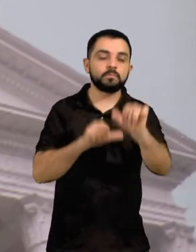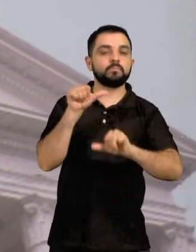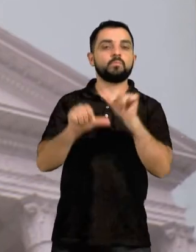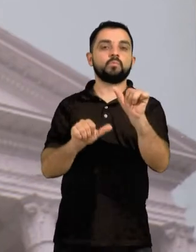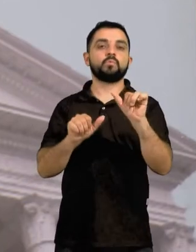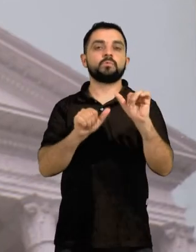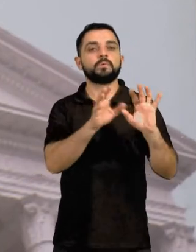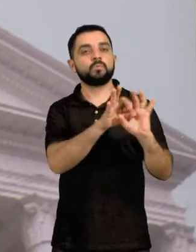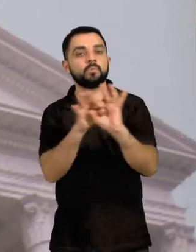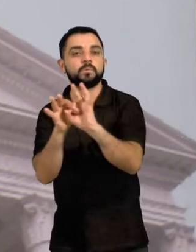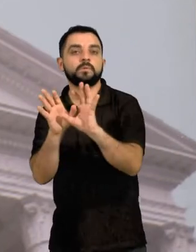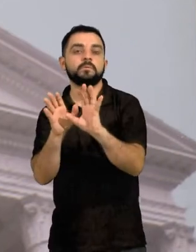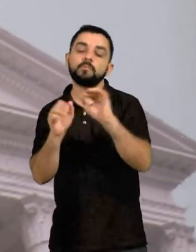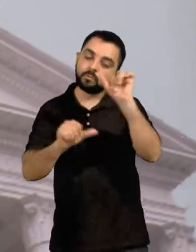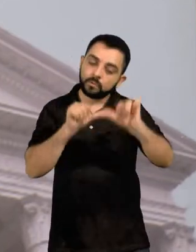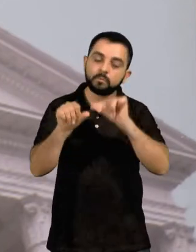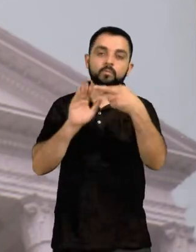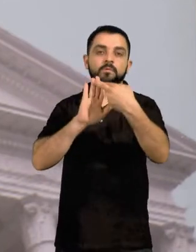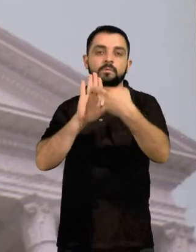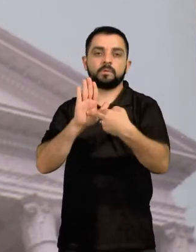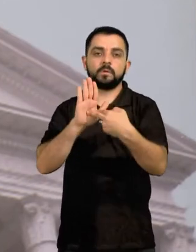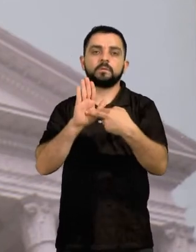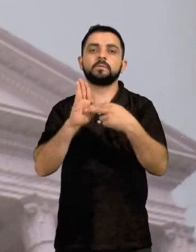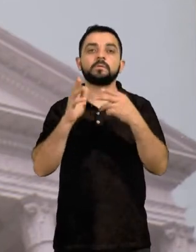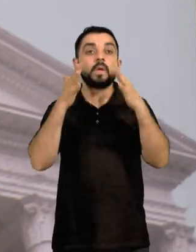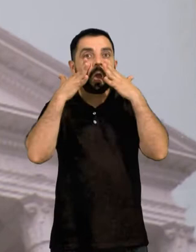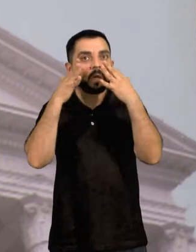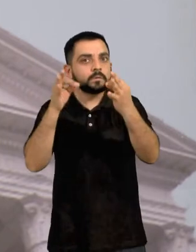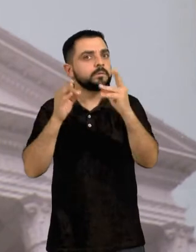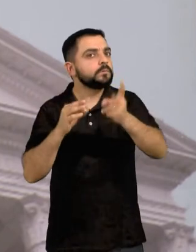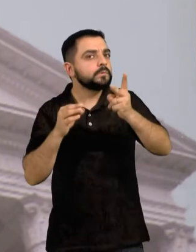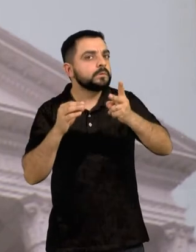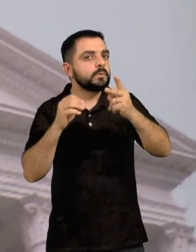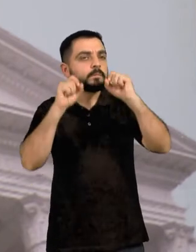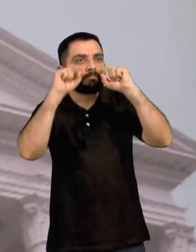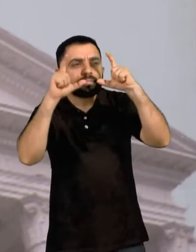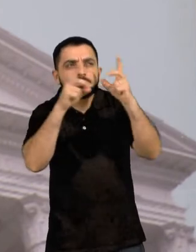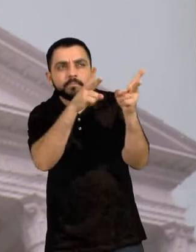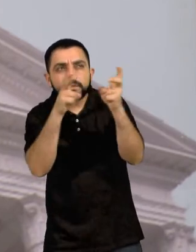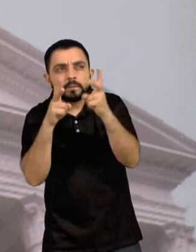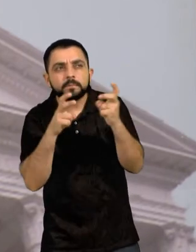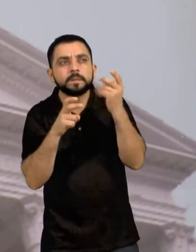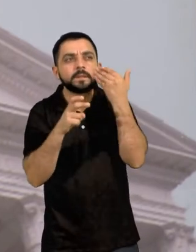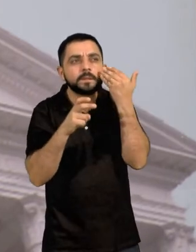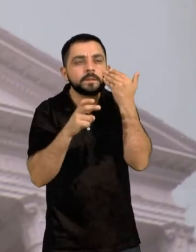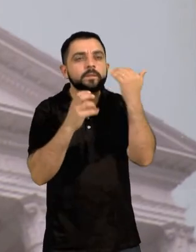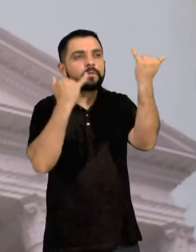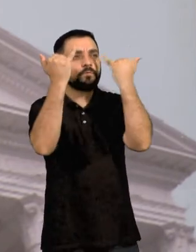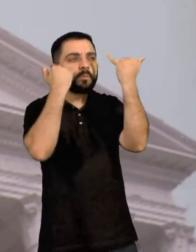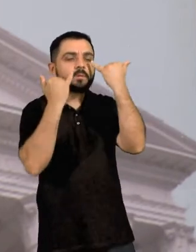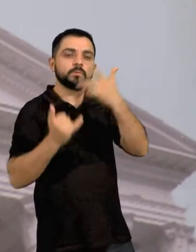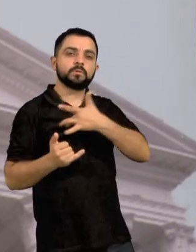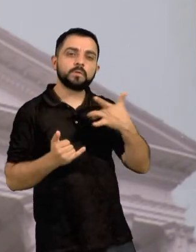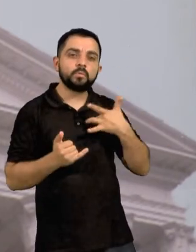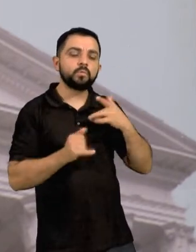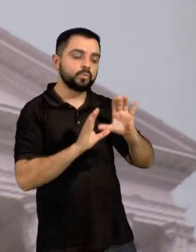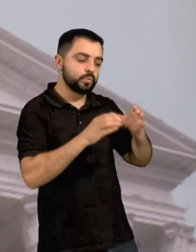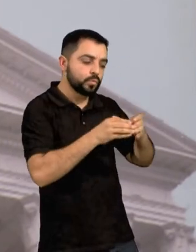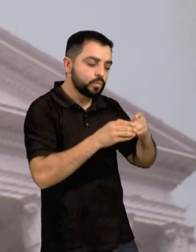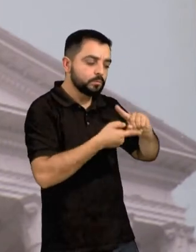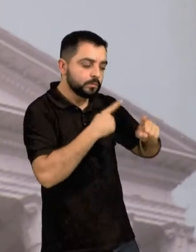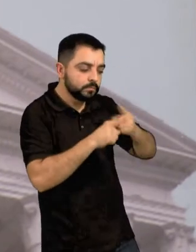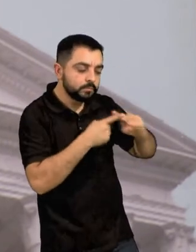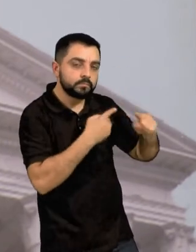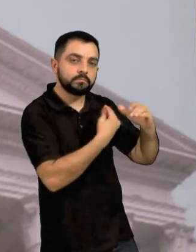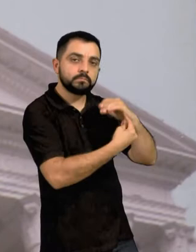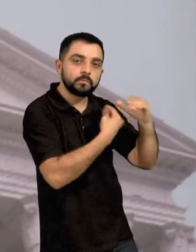Estamos atentos a todos os informes das autoridades públicas de saúde e ao balanço constante de nossa comissão de especialistas. As nossas normas e as